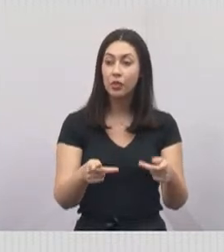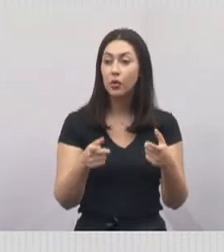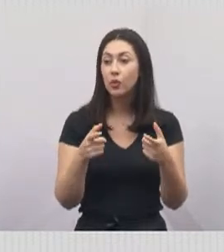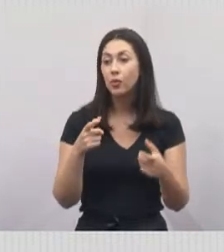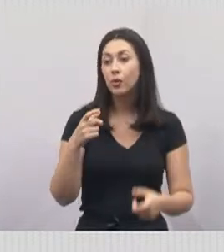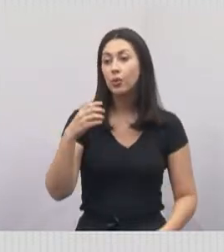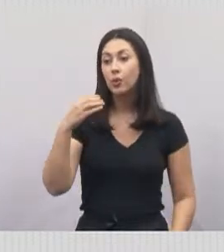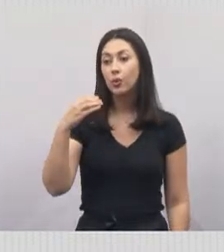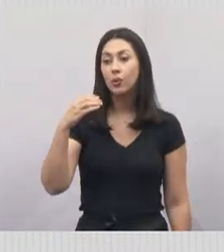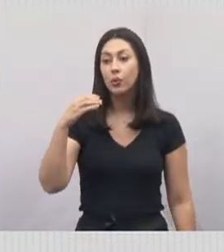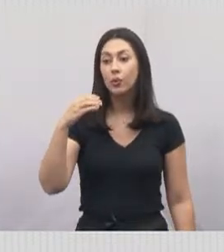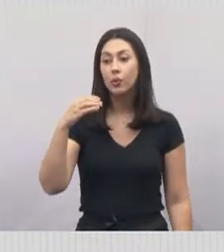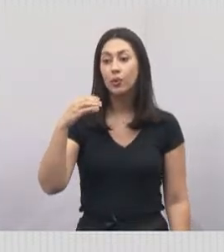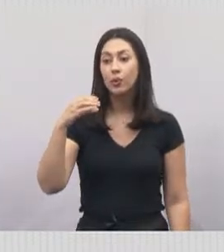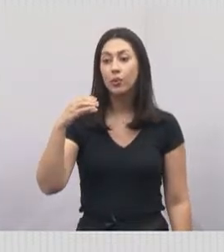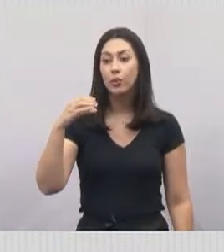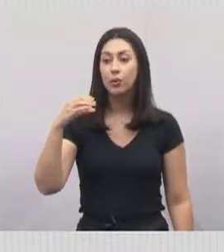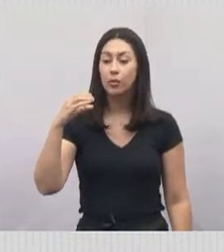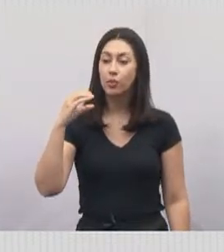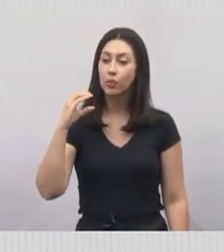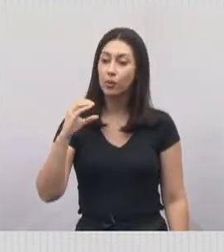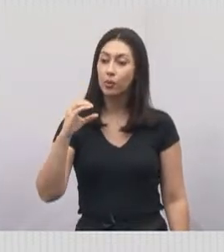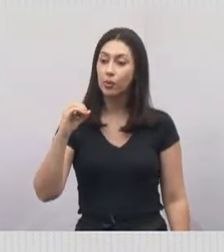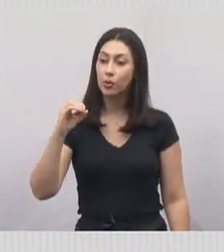Operações Integradas, o COE.